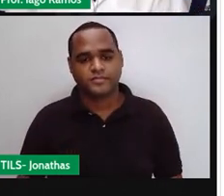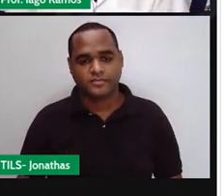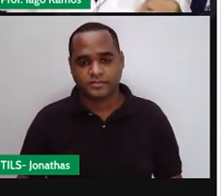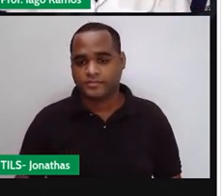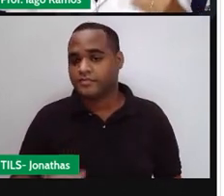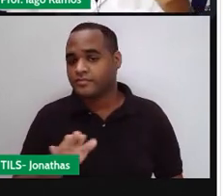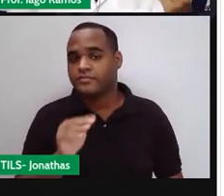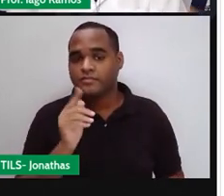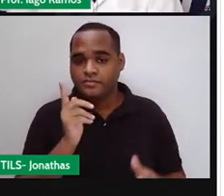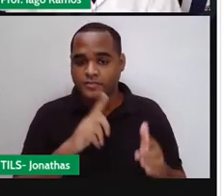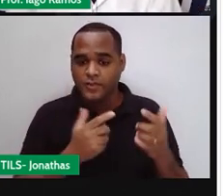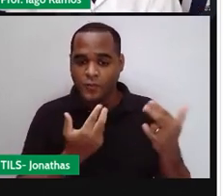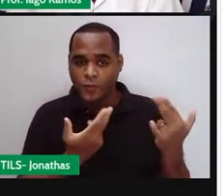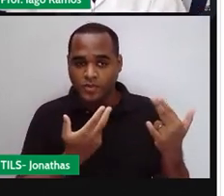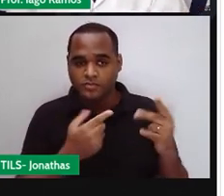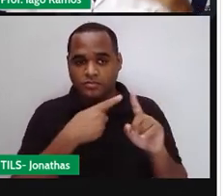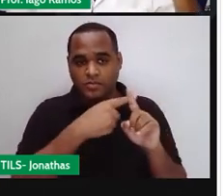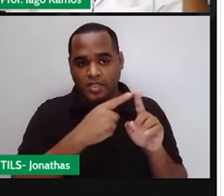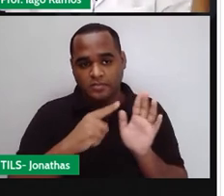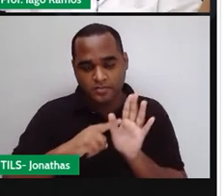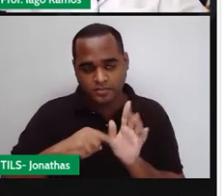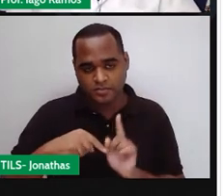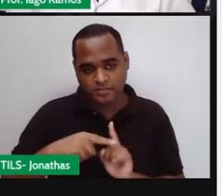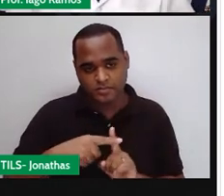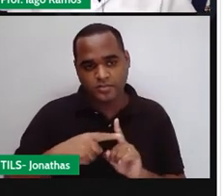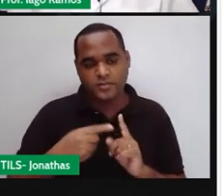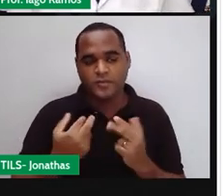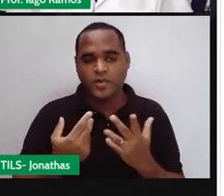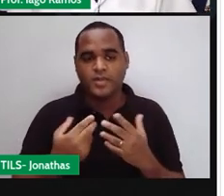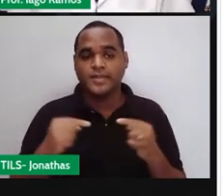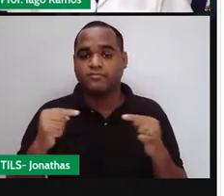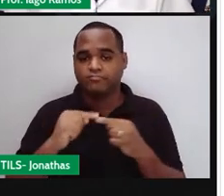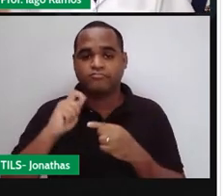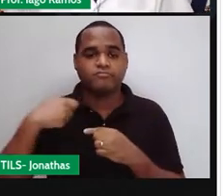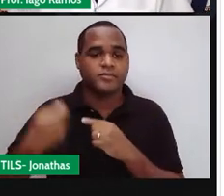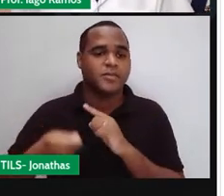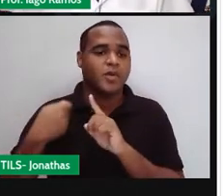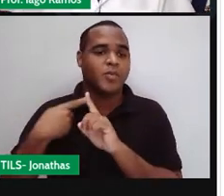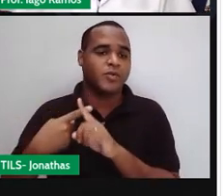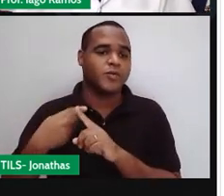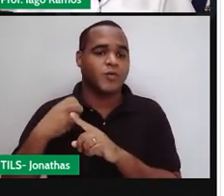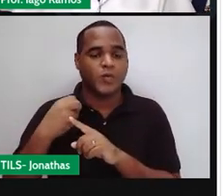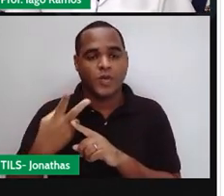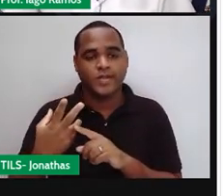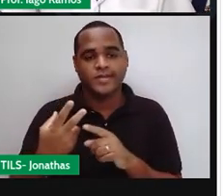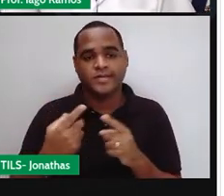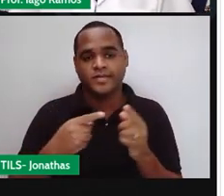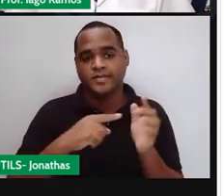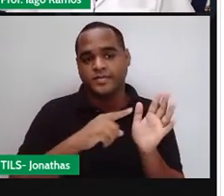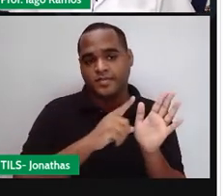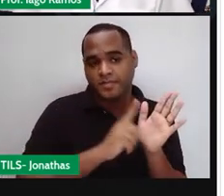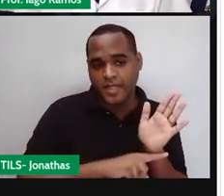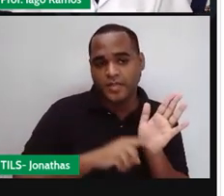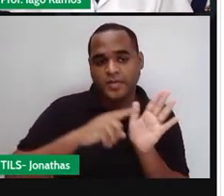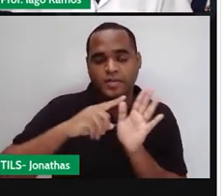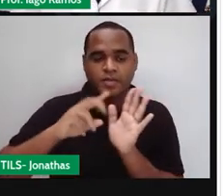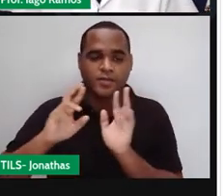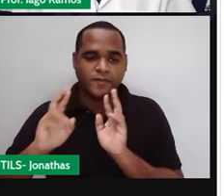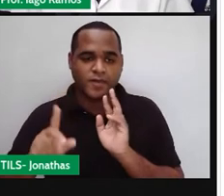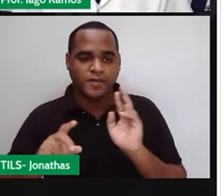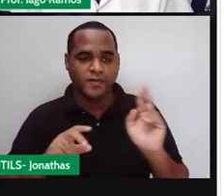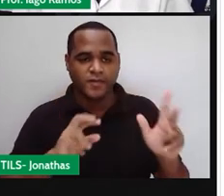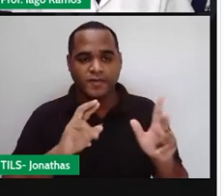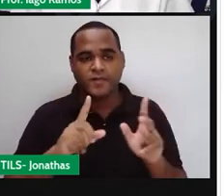Operou sinais iguais, resultado positivo. Operou sinais diferentes,